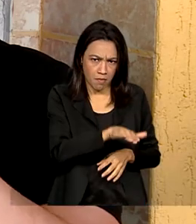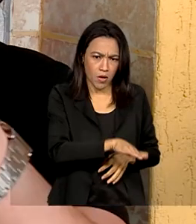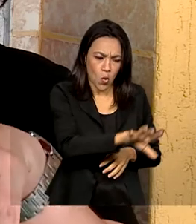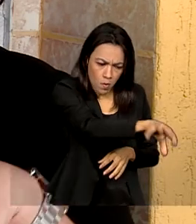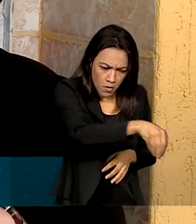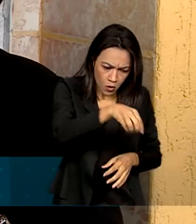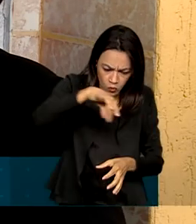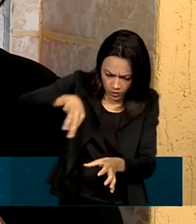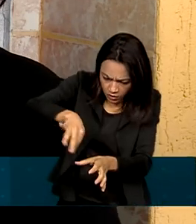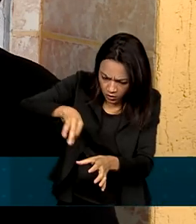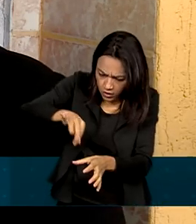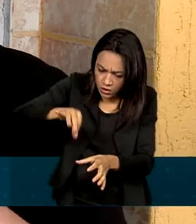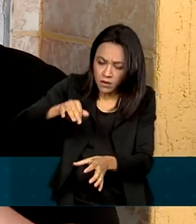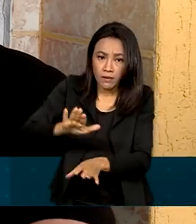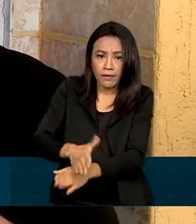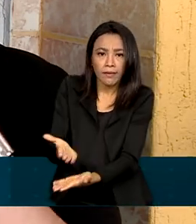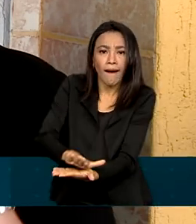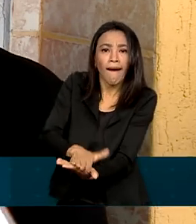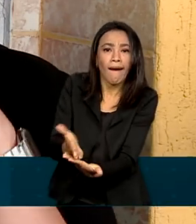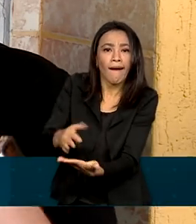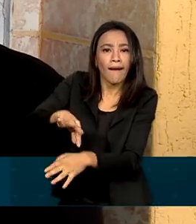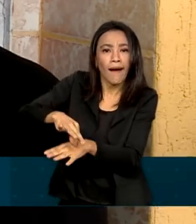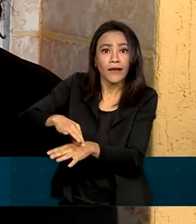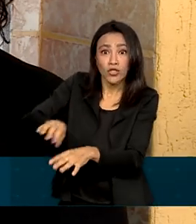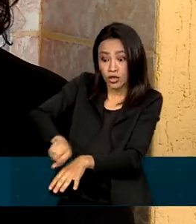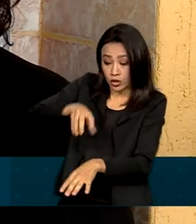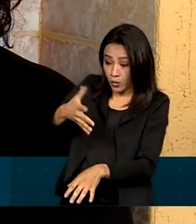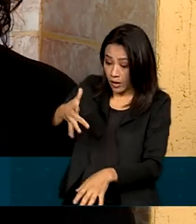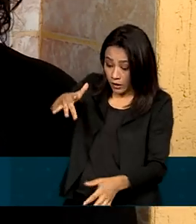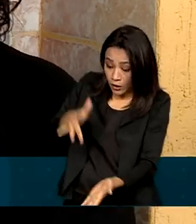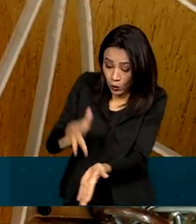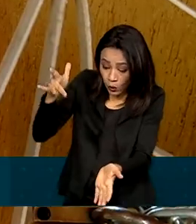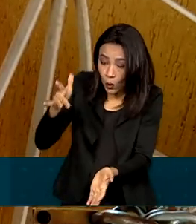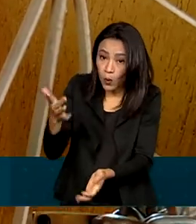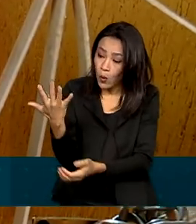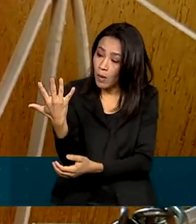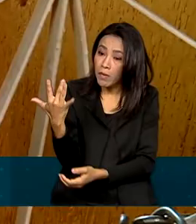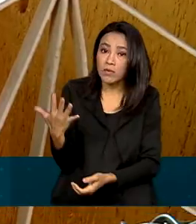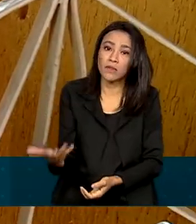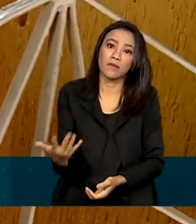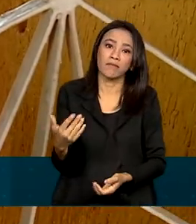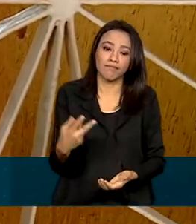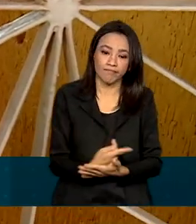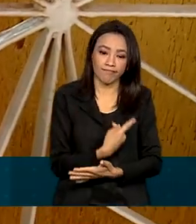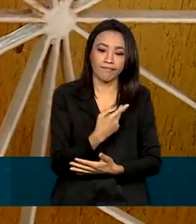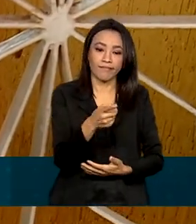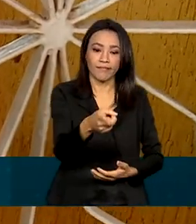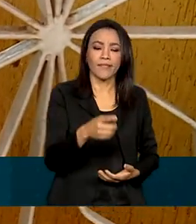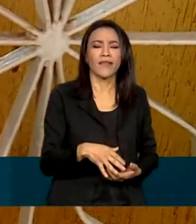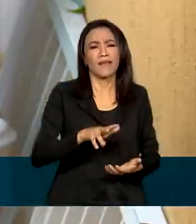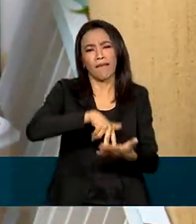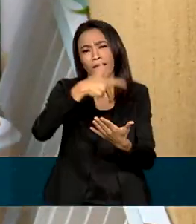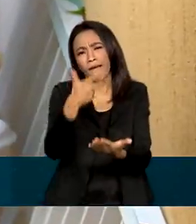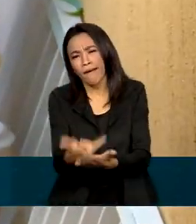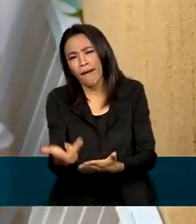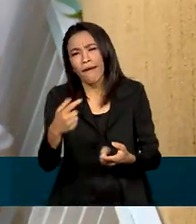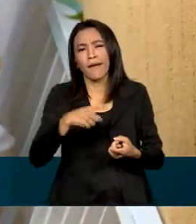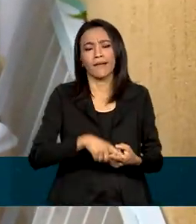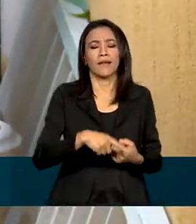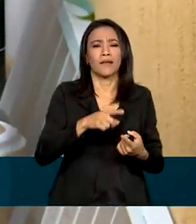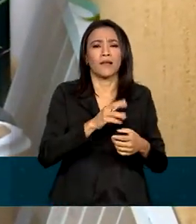vasilha e jogou na carne. E aí quando ela tirou a mãozinha, ela encostou na panela. Quedas, afogamentos, queimaduras e